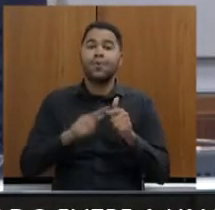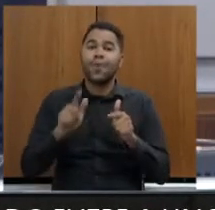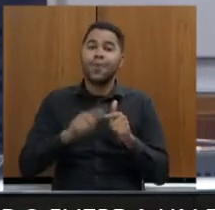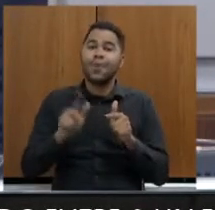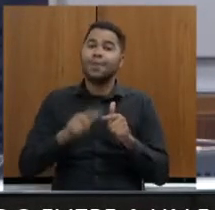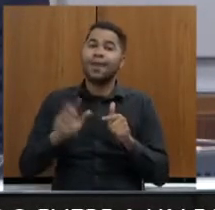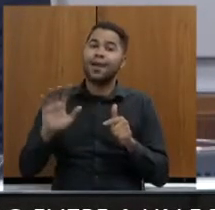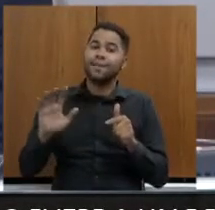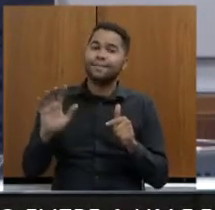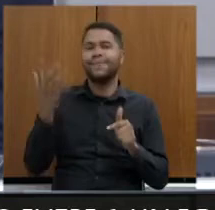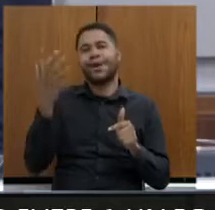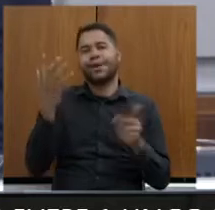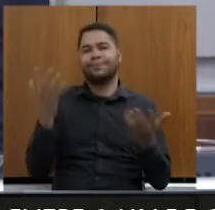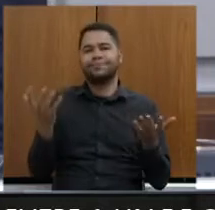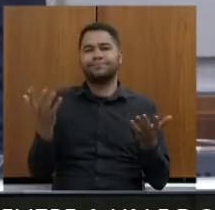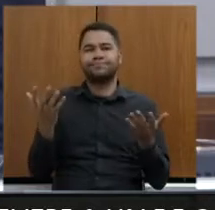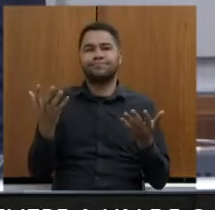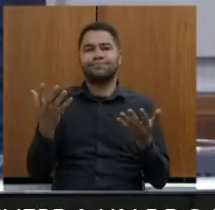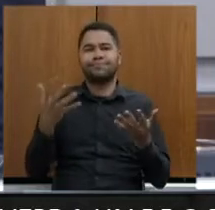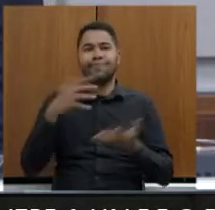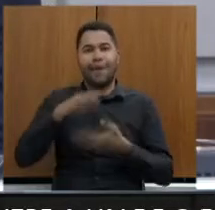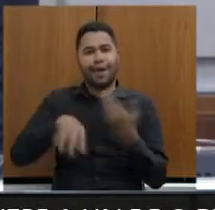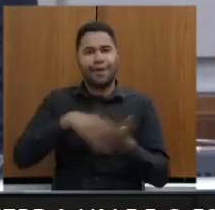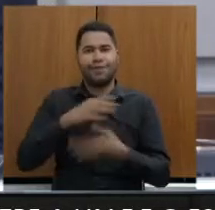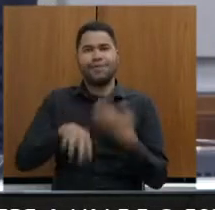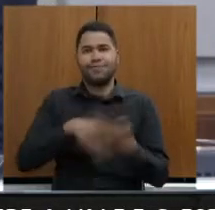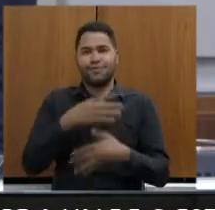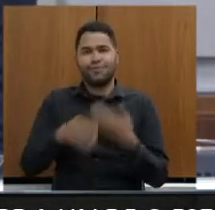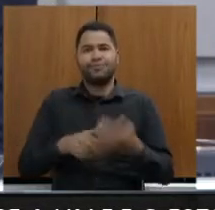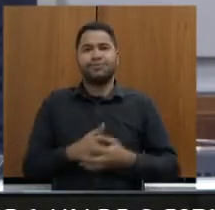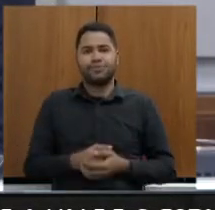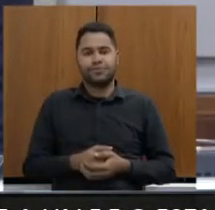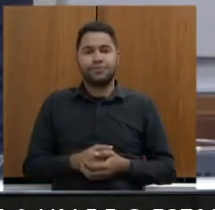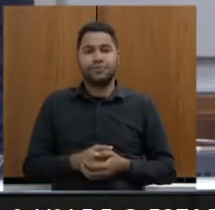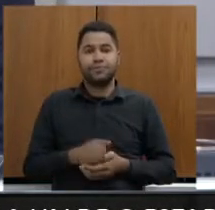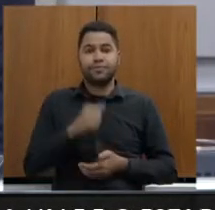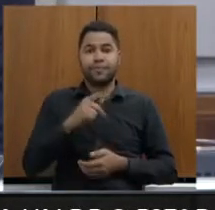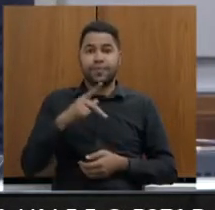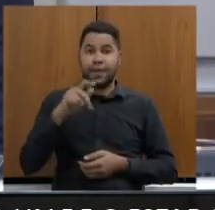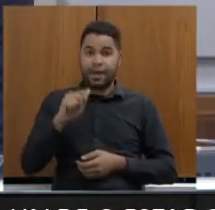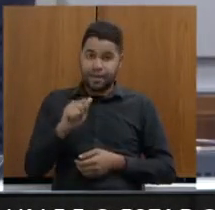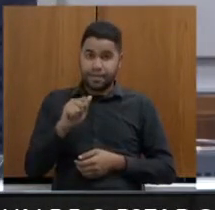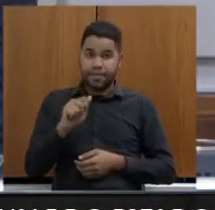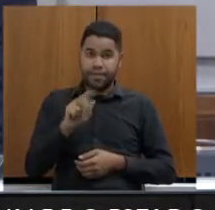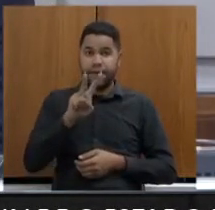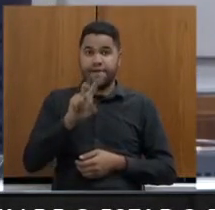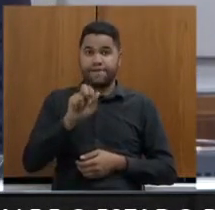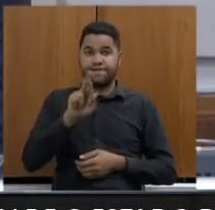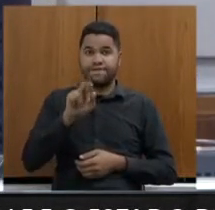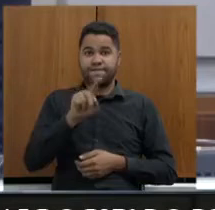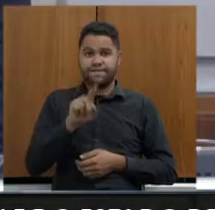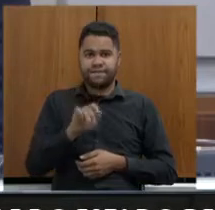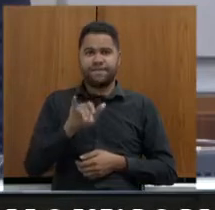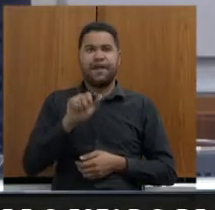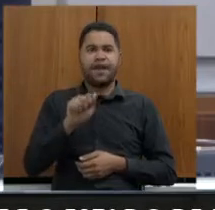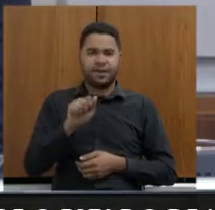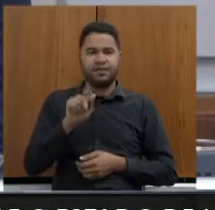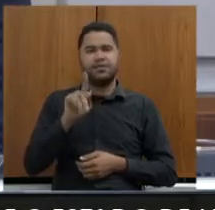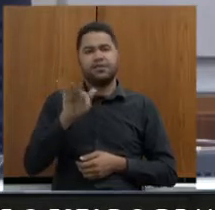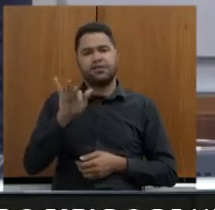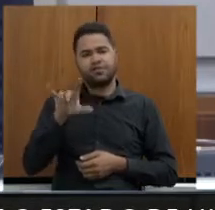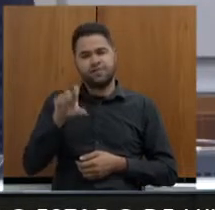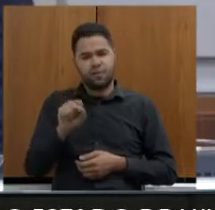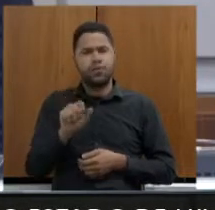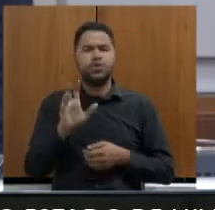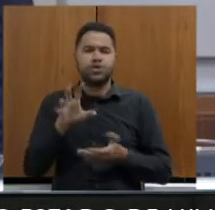feita de maneira desordenada. Na APA Varza das Flores, já existe toda uma questão de